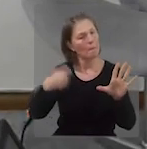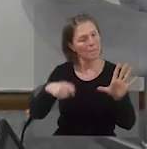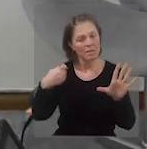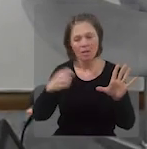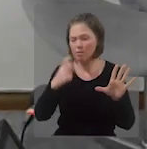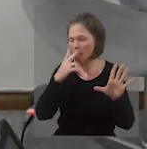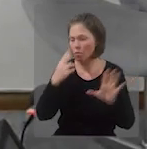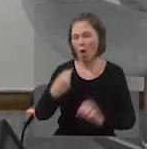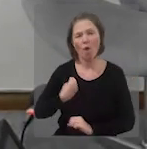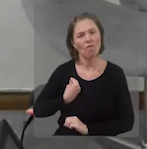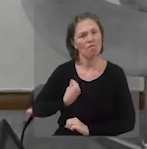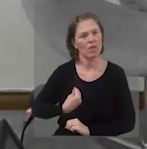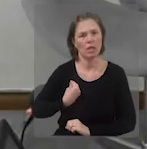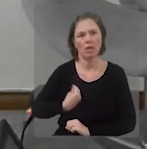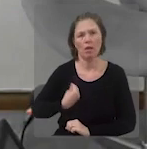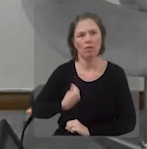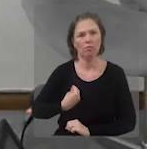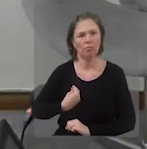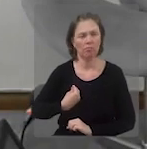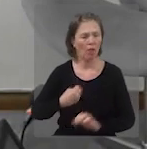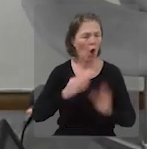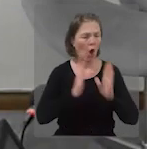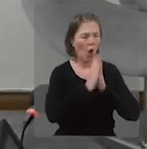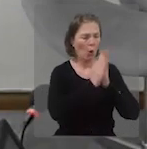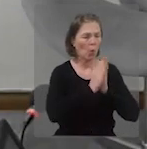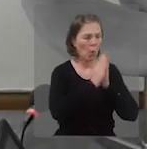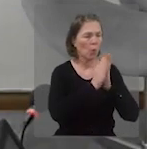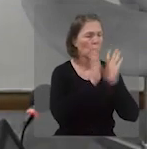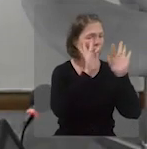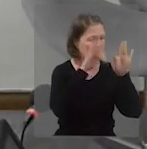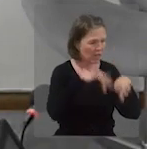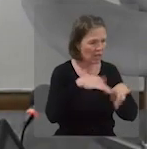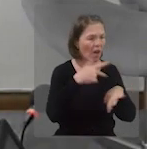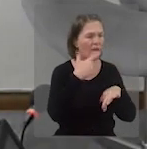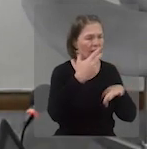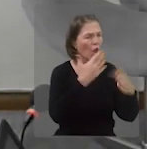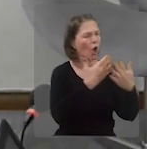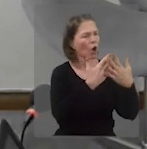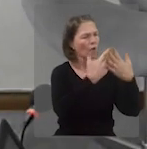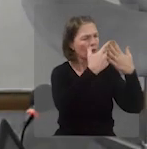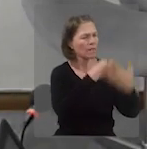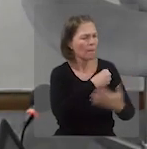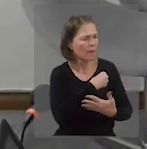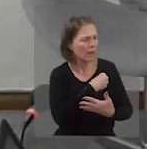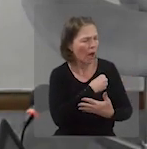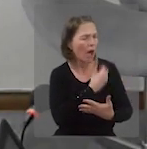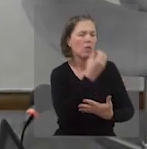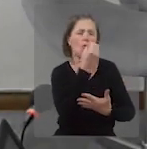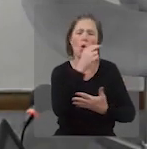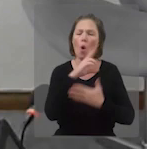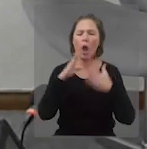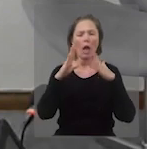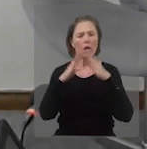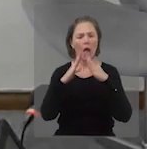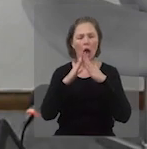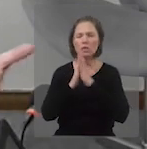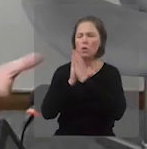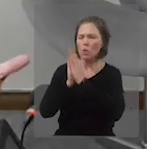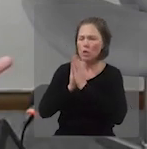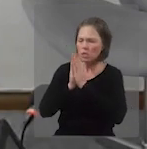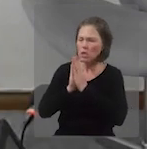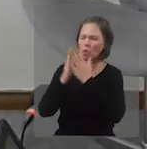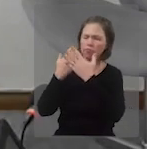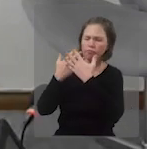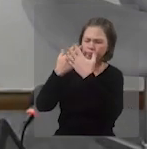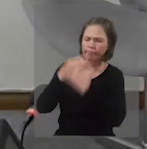e isso tem que aparecer na vida depois. Eu saio do culto, e aquele pecado que eu confessei no culto, ou mesmo em casa,